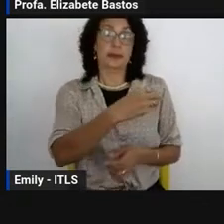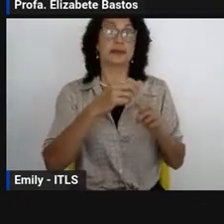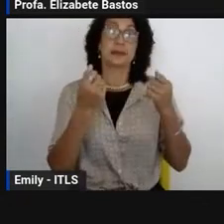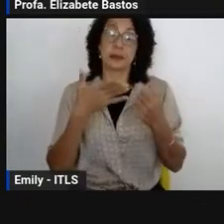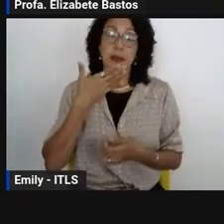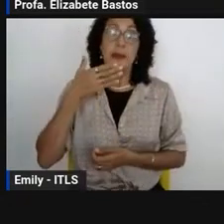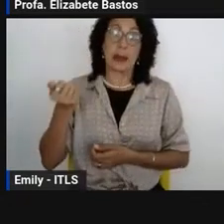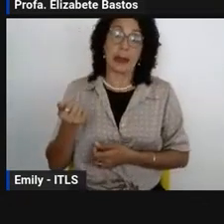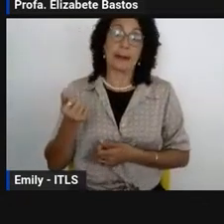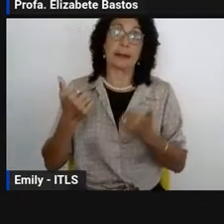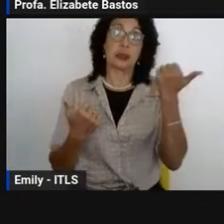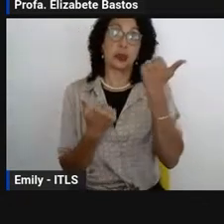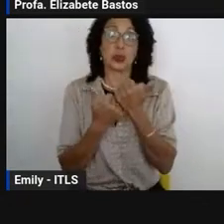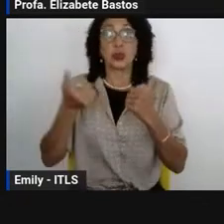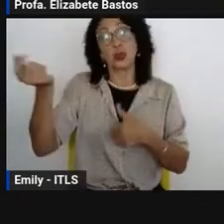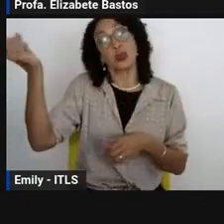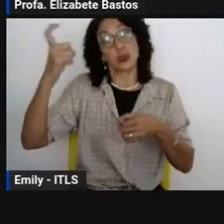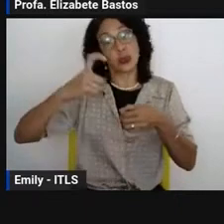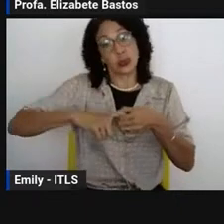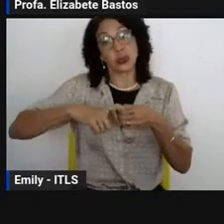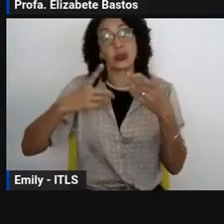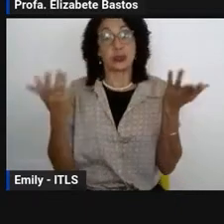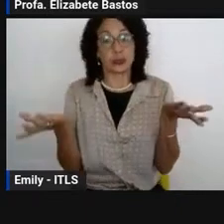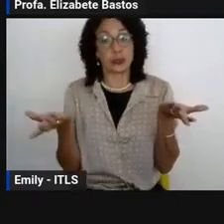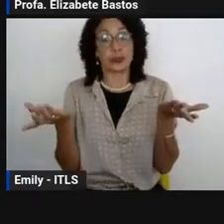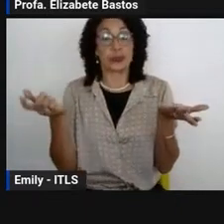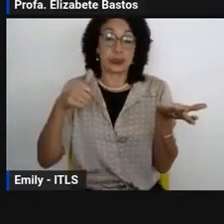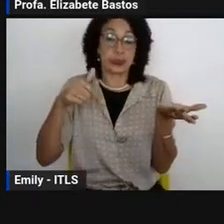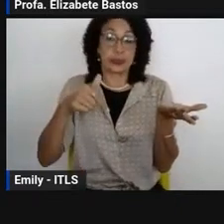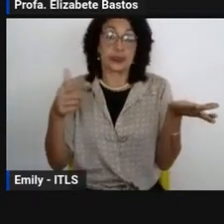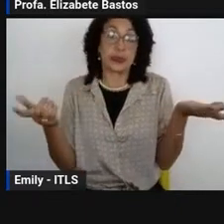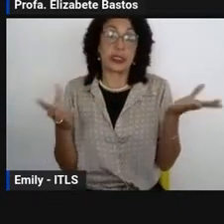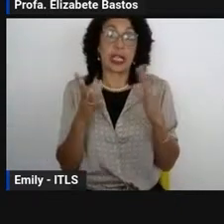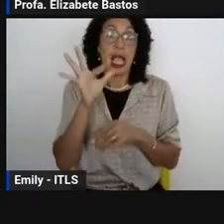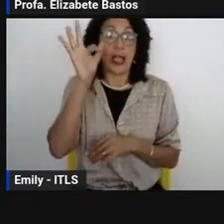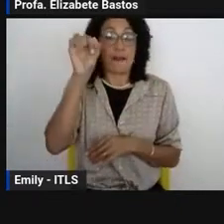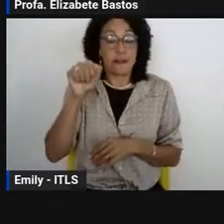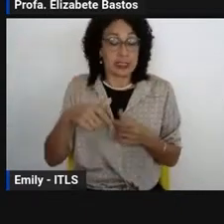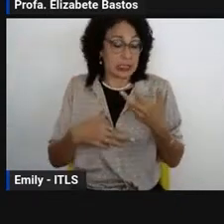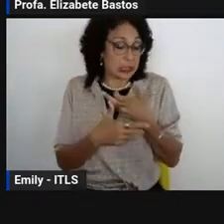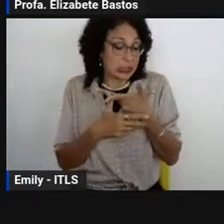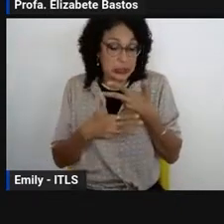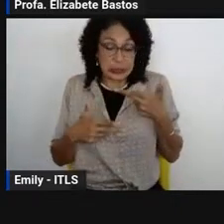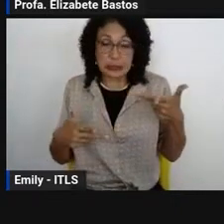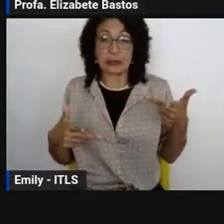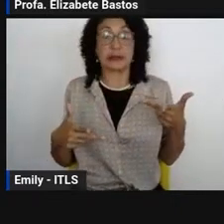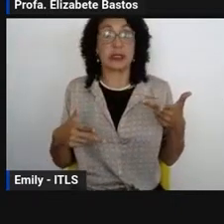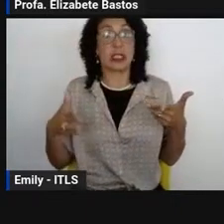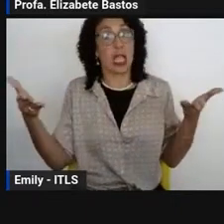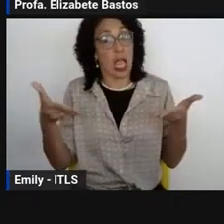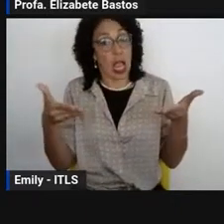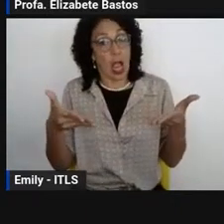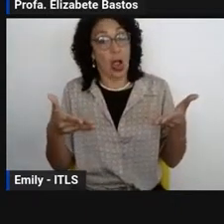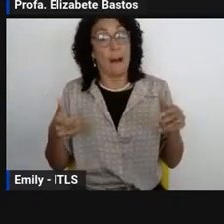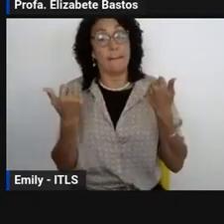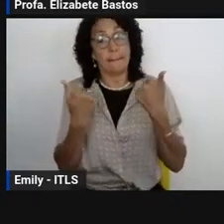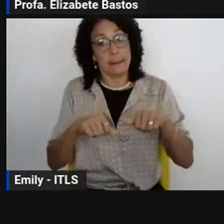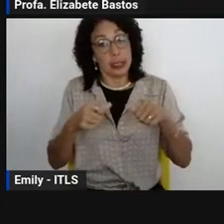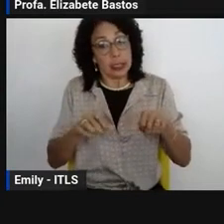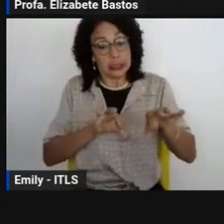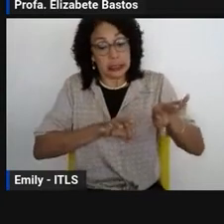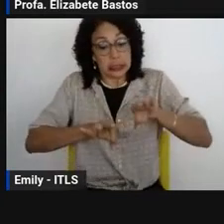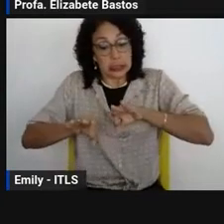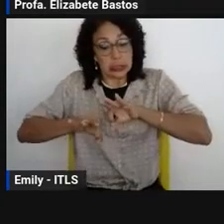oportunidades. Essa migração acontece e nós, do sistema de ensino, teremos que estar preparados para acolher